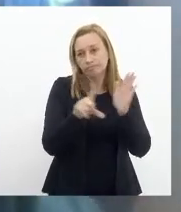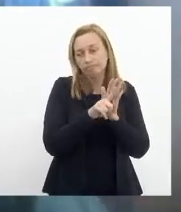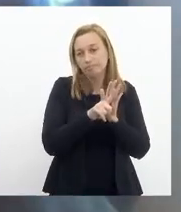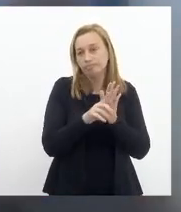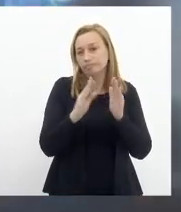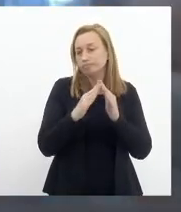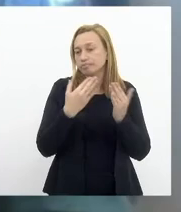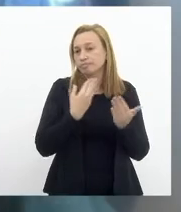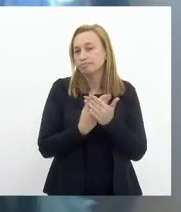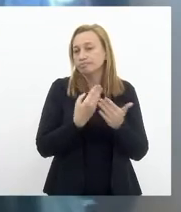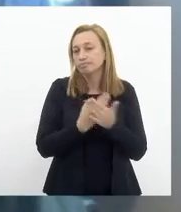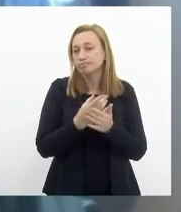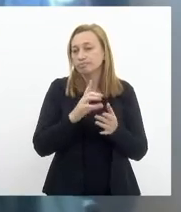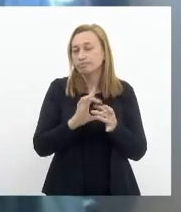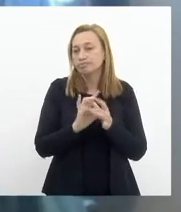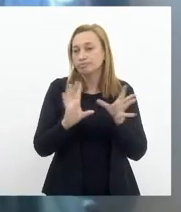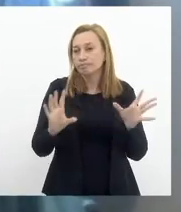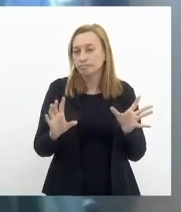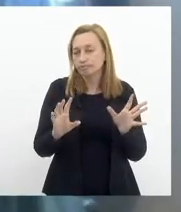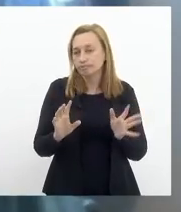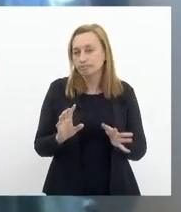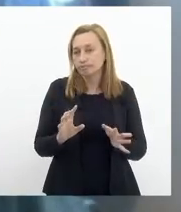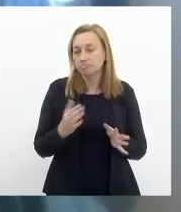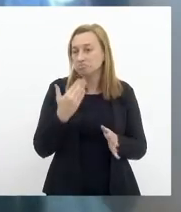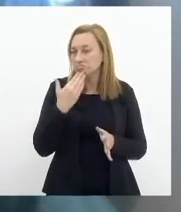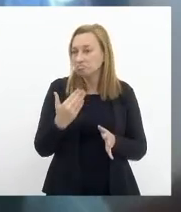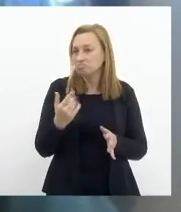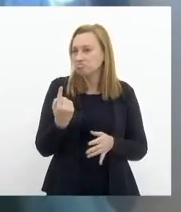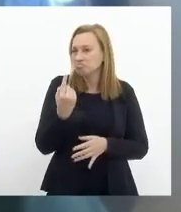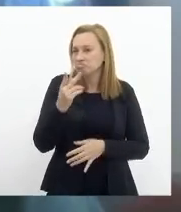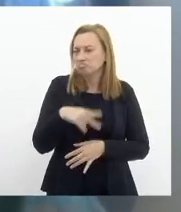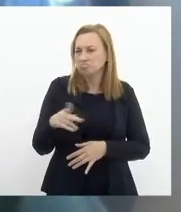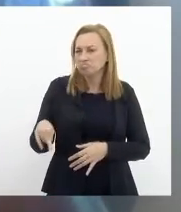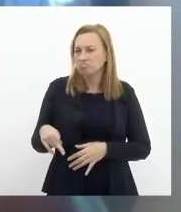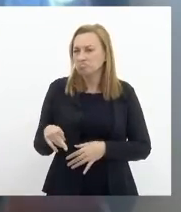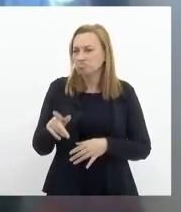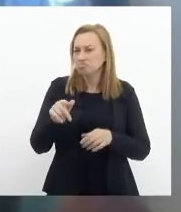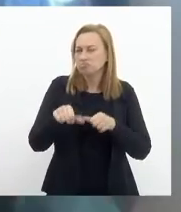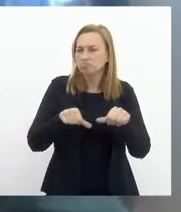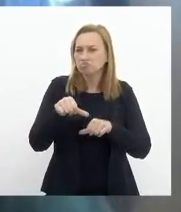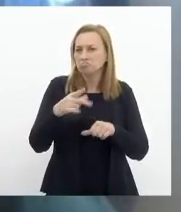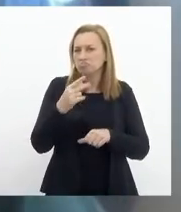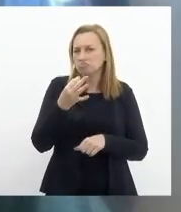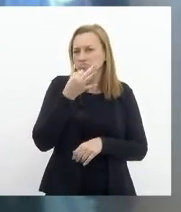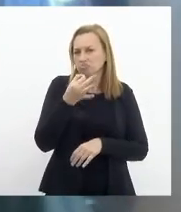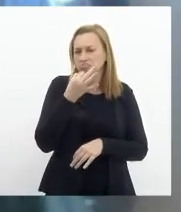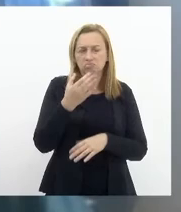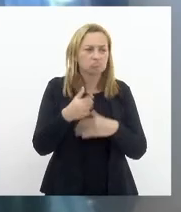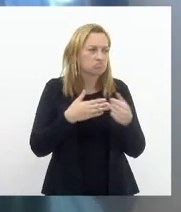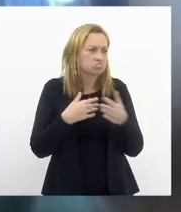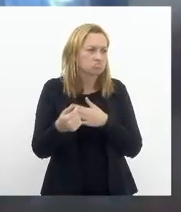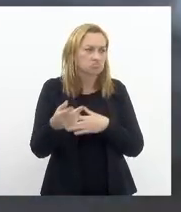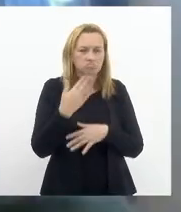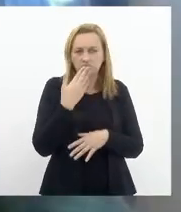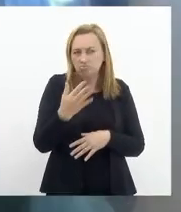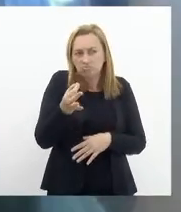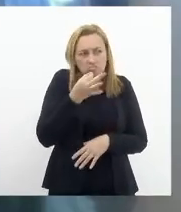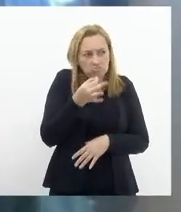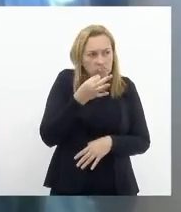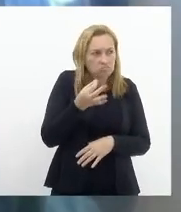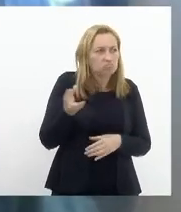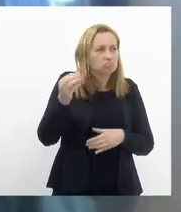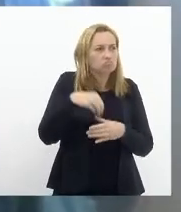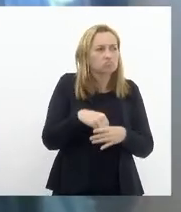mortaça e não pece para a escola punir nenhum professor por suas opiniões sejam elas quais forem dentro do que